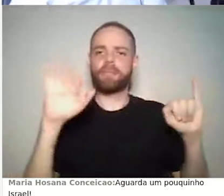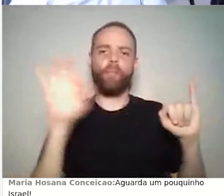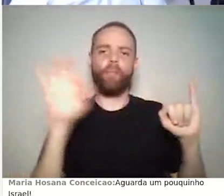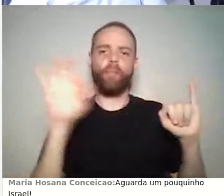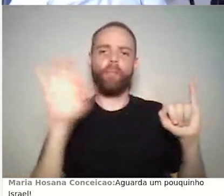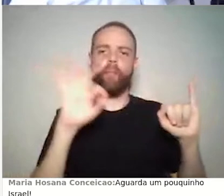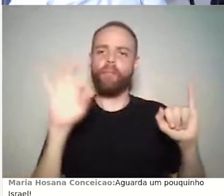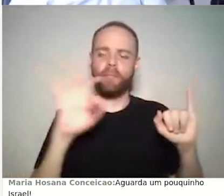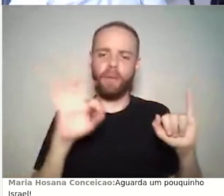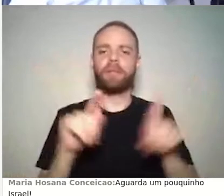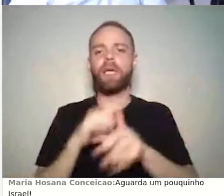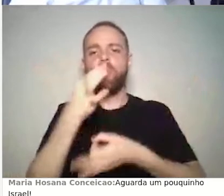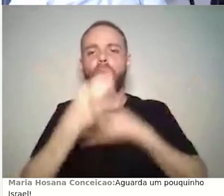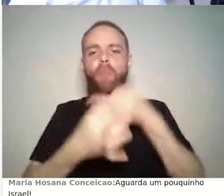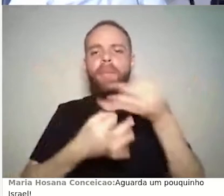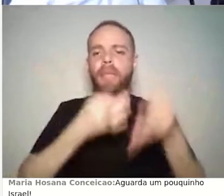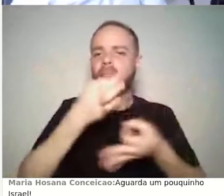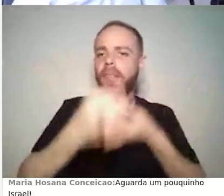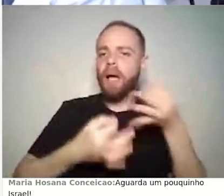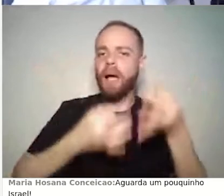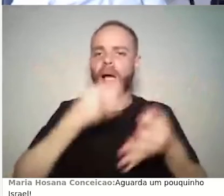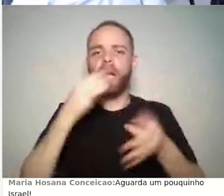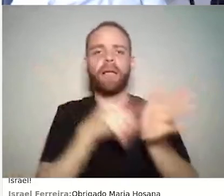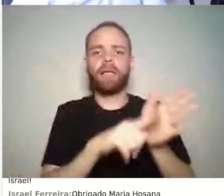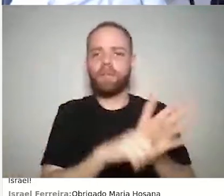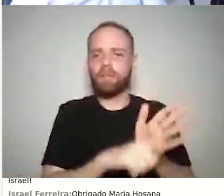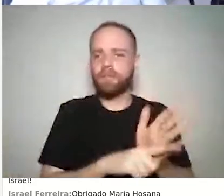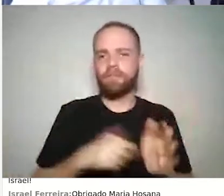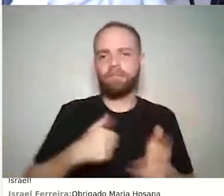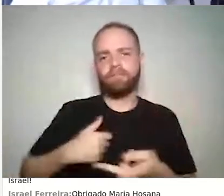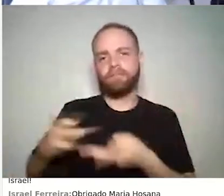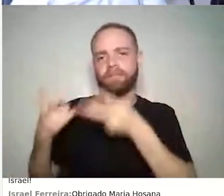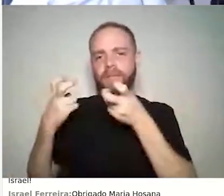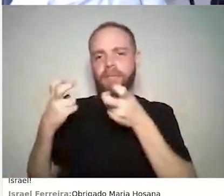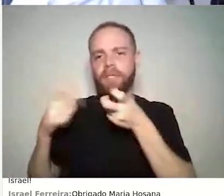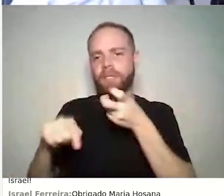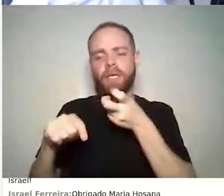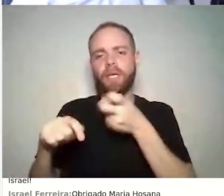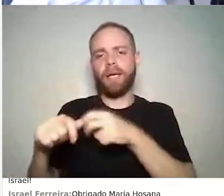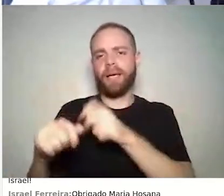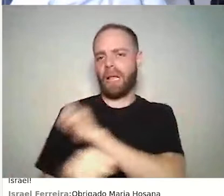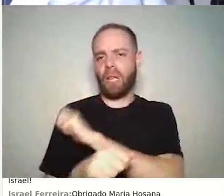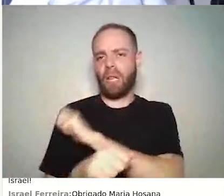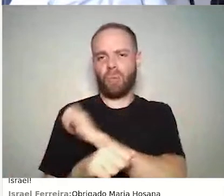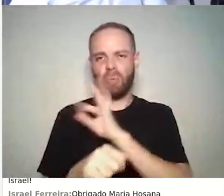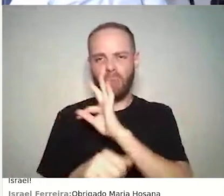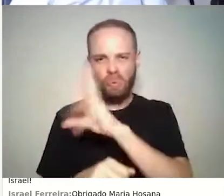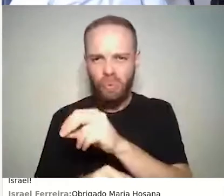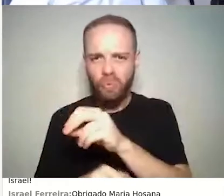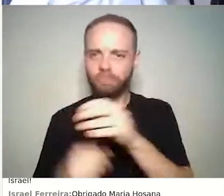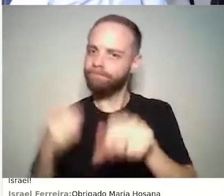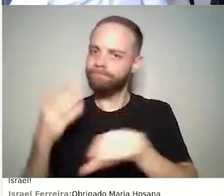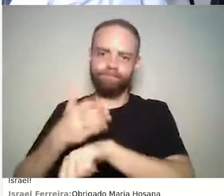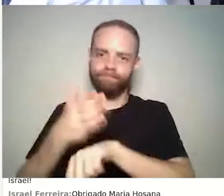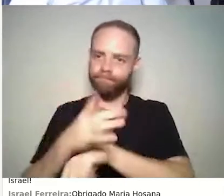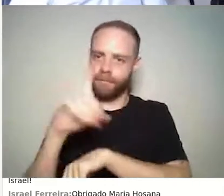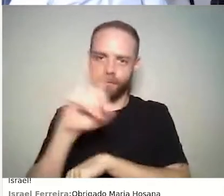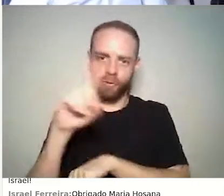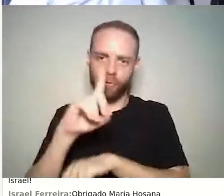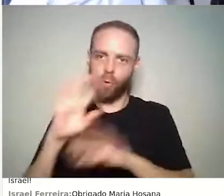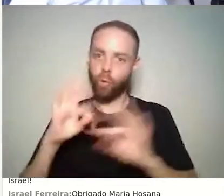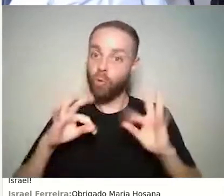comentários e questionamentos. Eu percebo que nem todos os usuários acessaram tudo. Eu posso verificar aqui